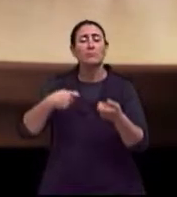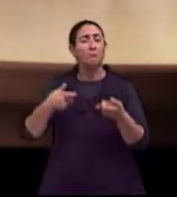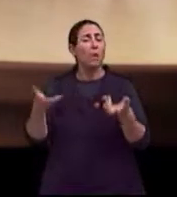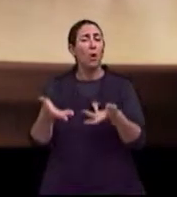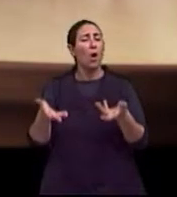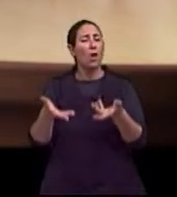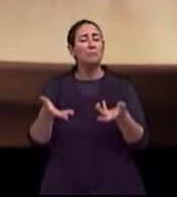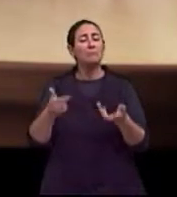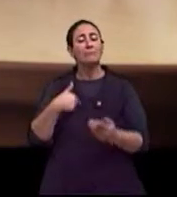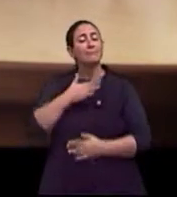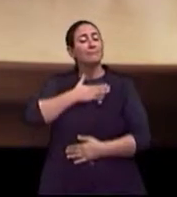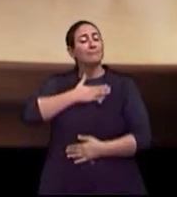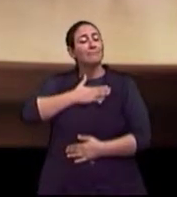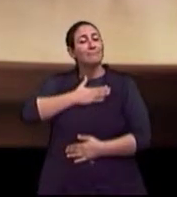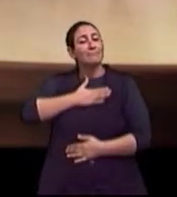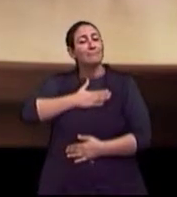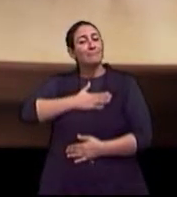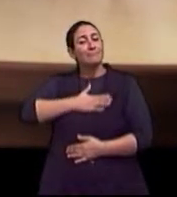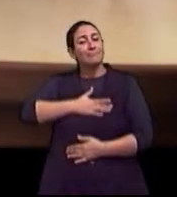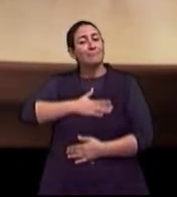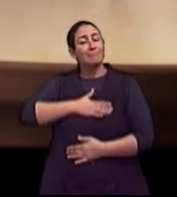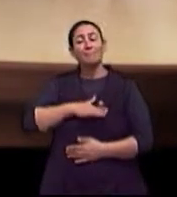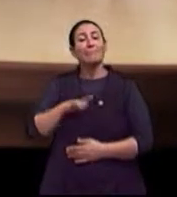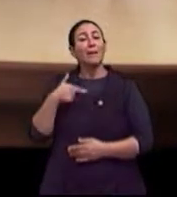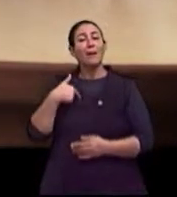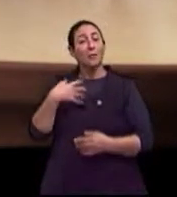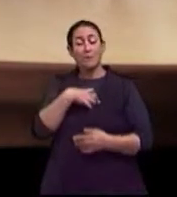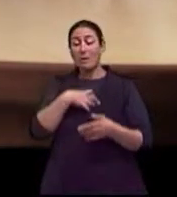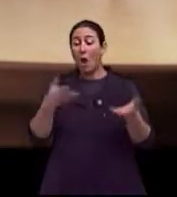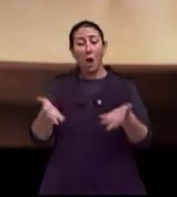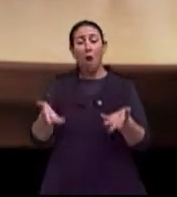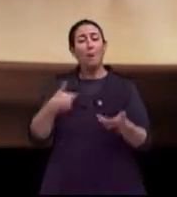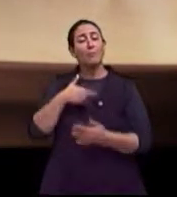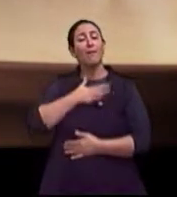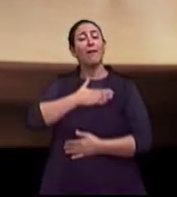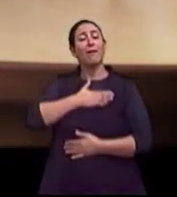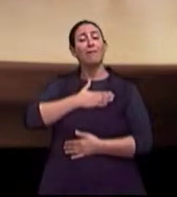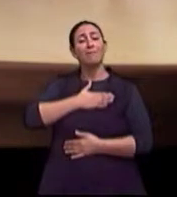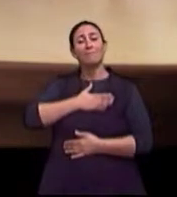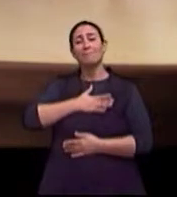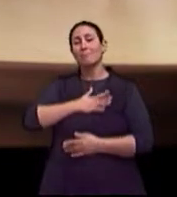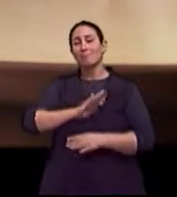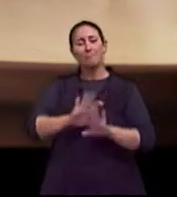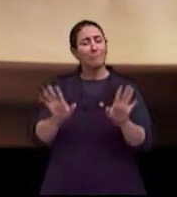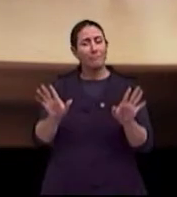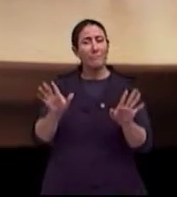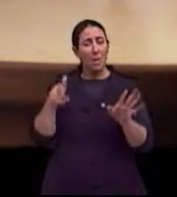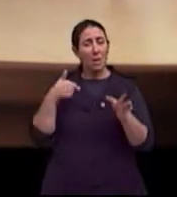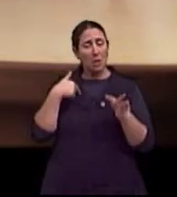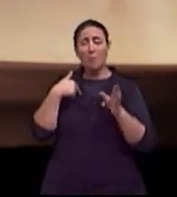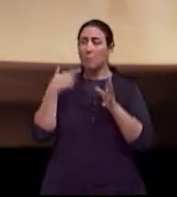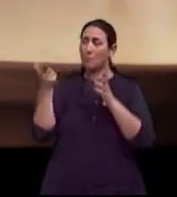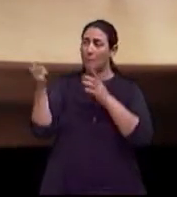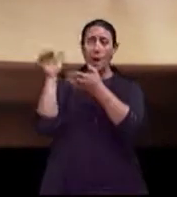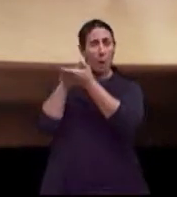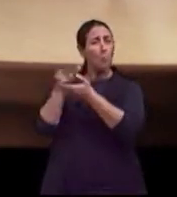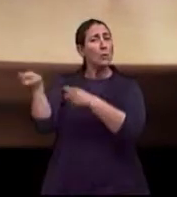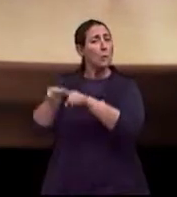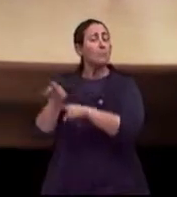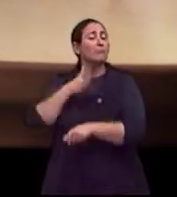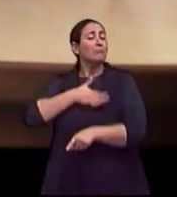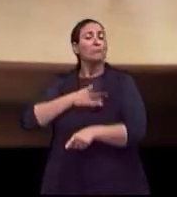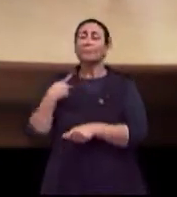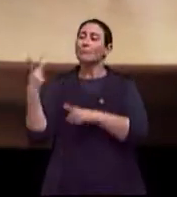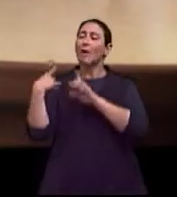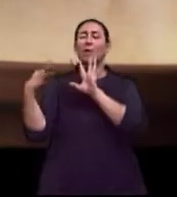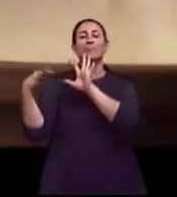Agora não. Agora as coisas estão calmas. E eu me ensino agora muito mais ligada ao meu marido e ele mais ligado